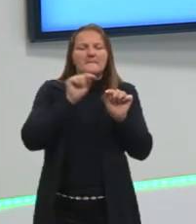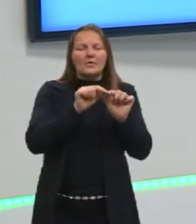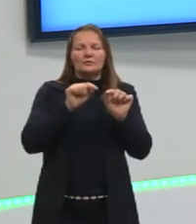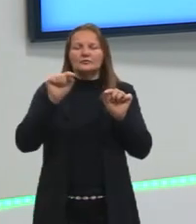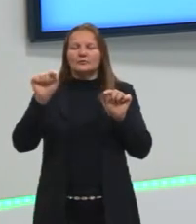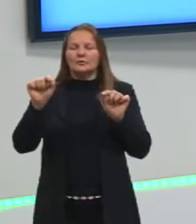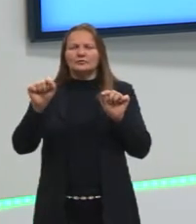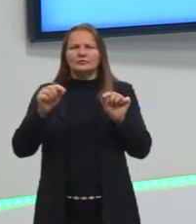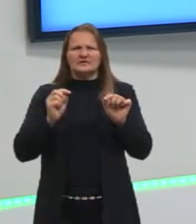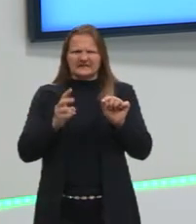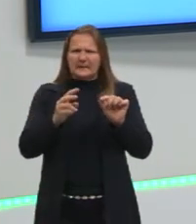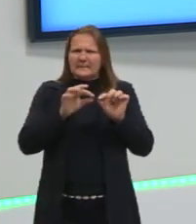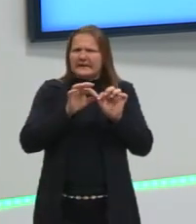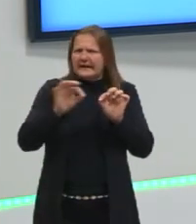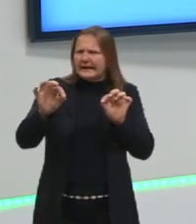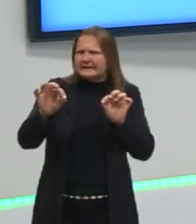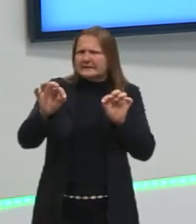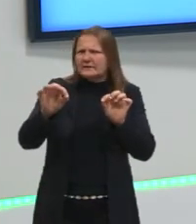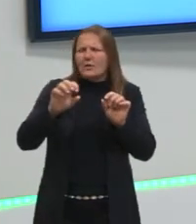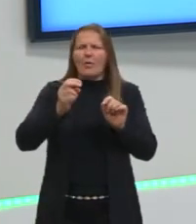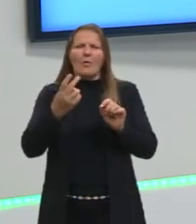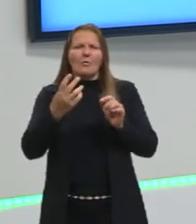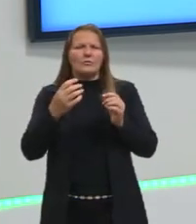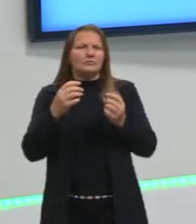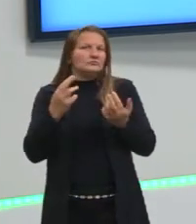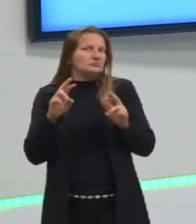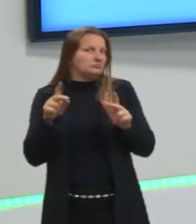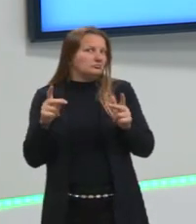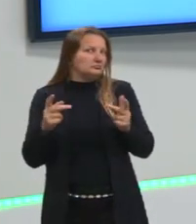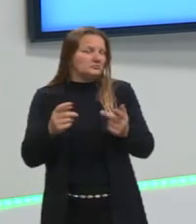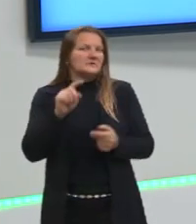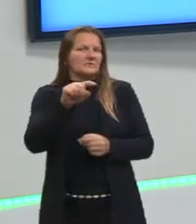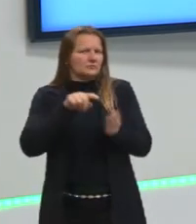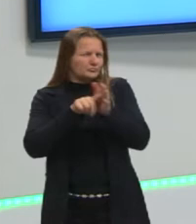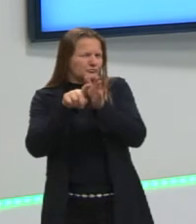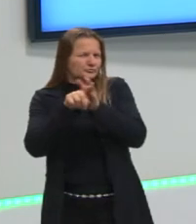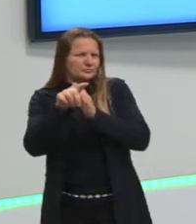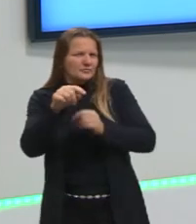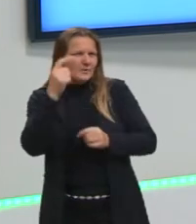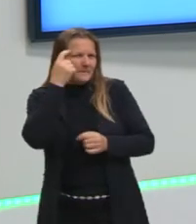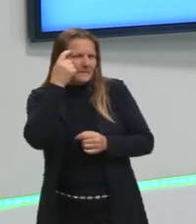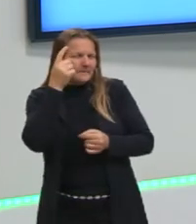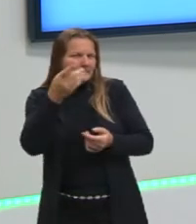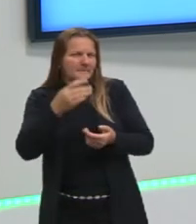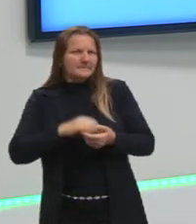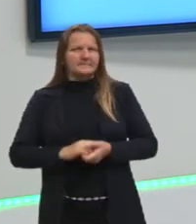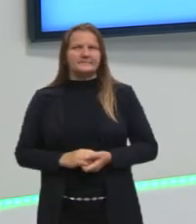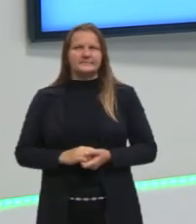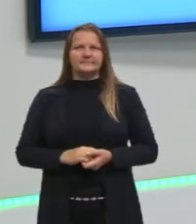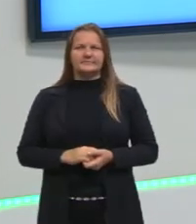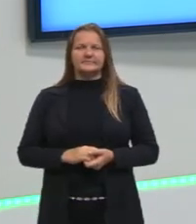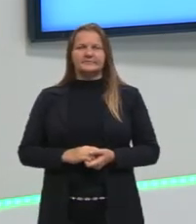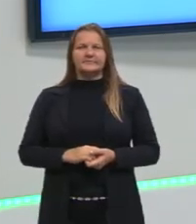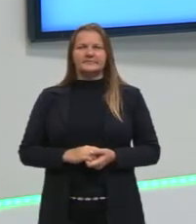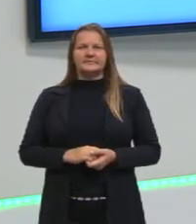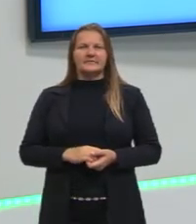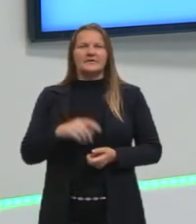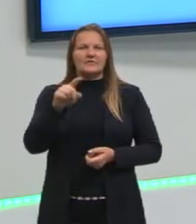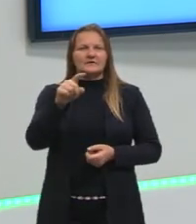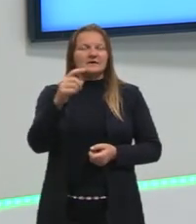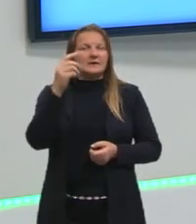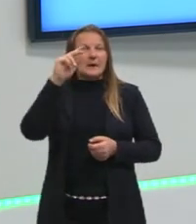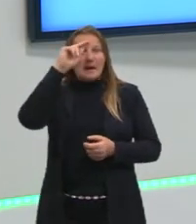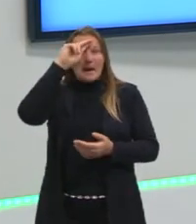é sempre uma reta? Então, vão pensando aí nessa perguntinha, elaborem as